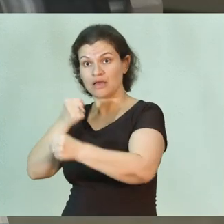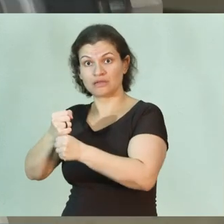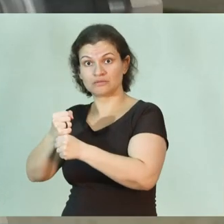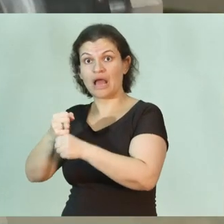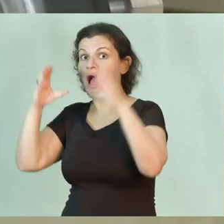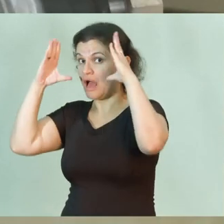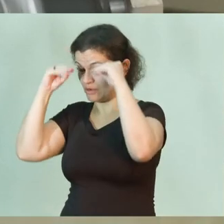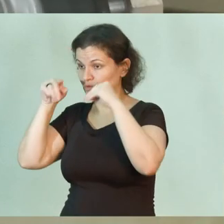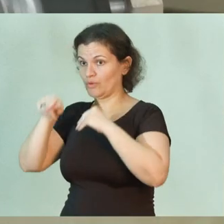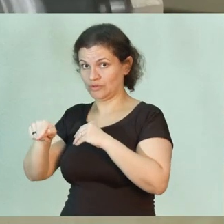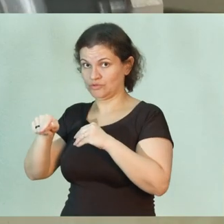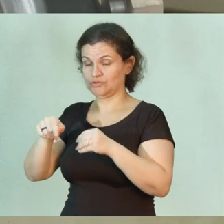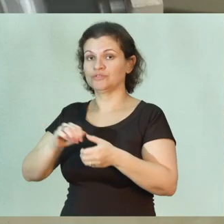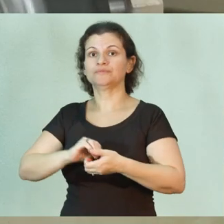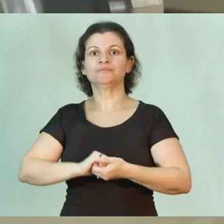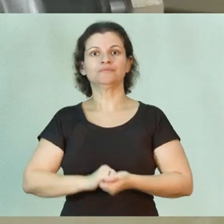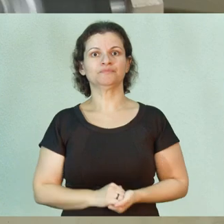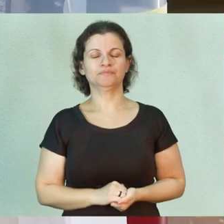noturno.